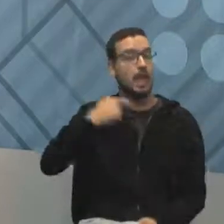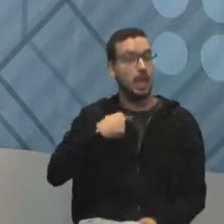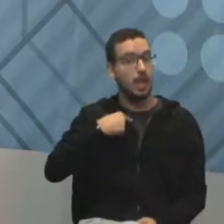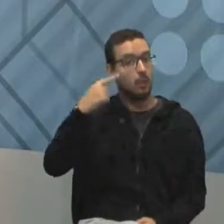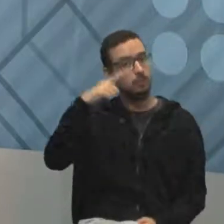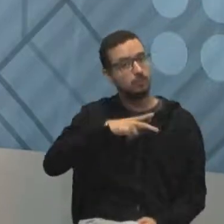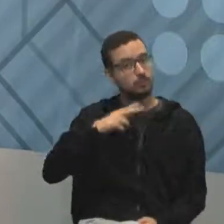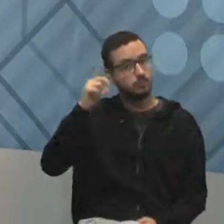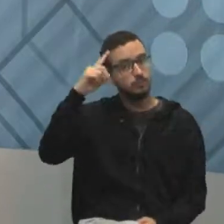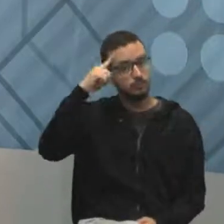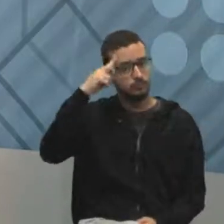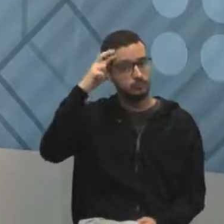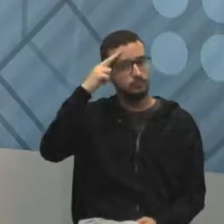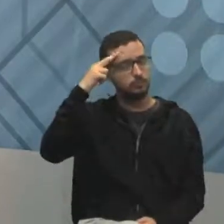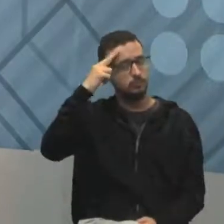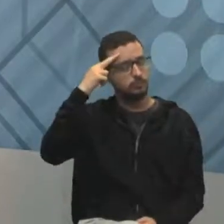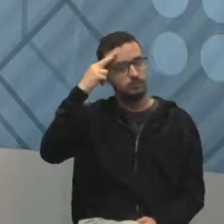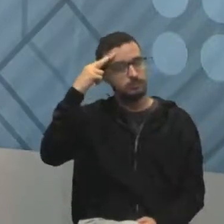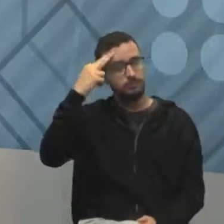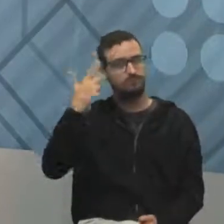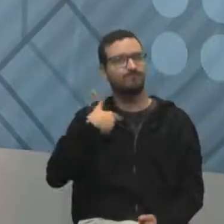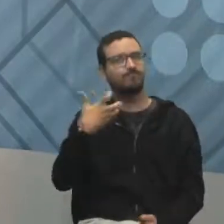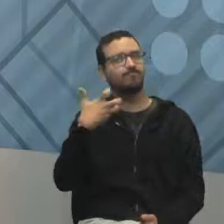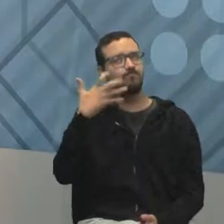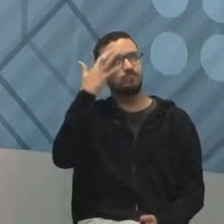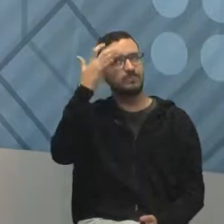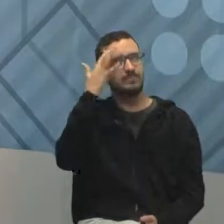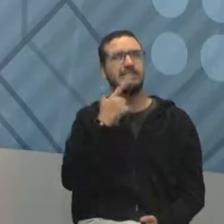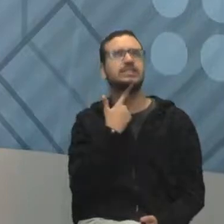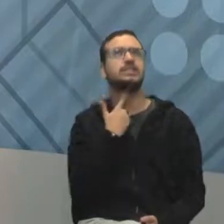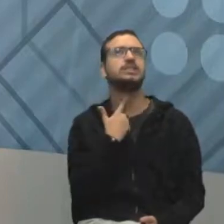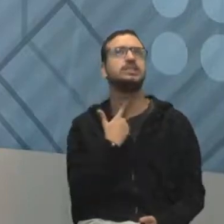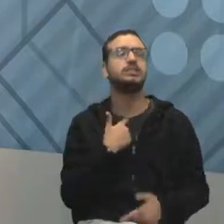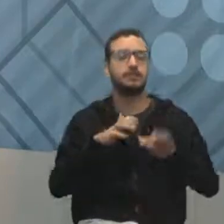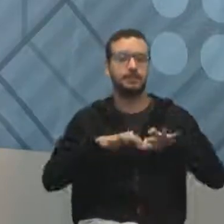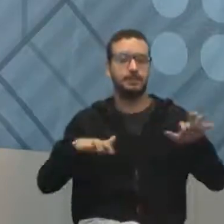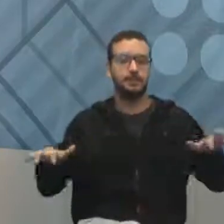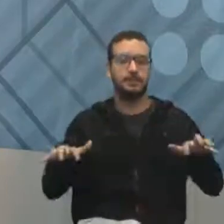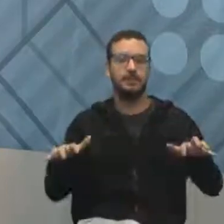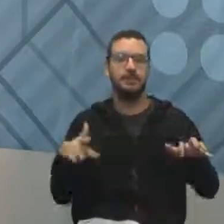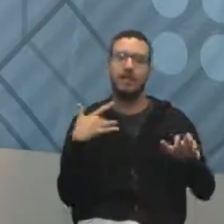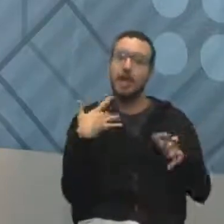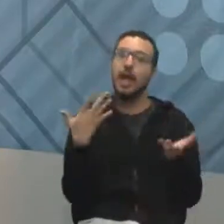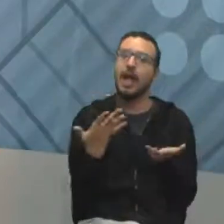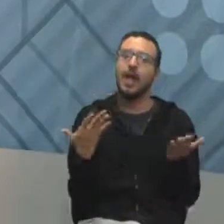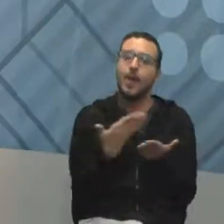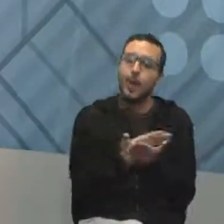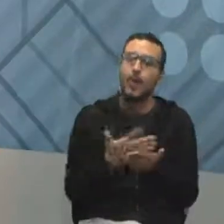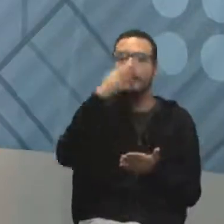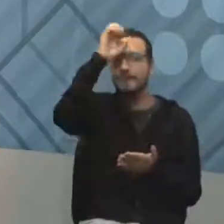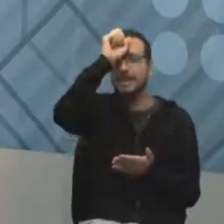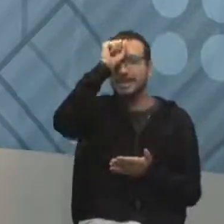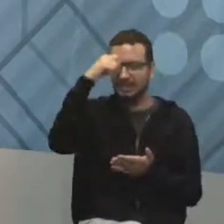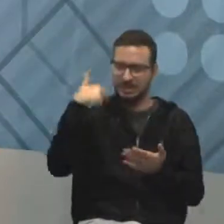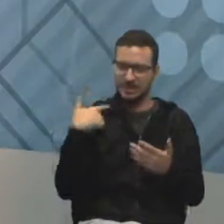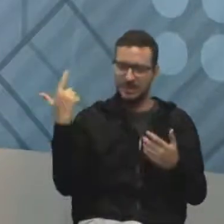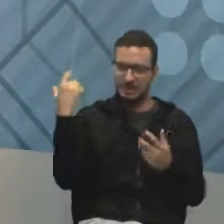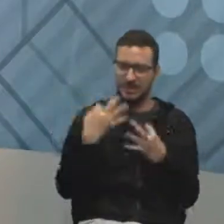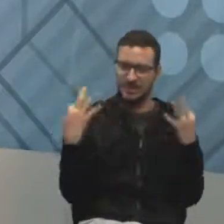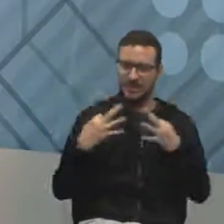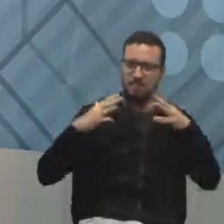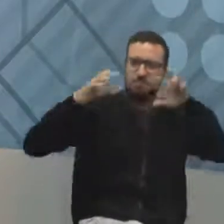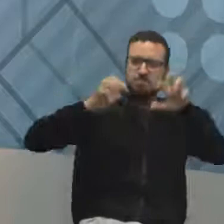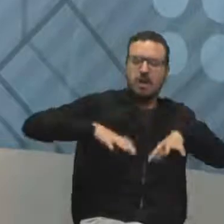e eu comecei a fazer. Encontrei alguém que assumiu esse desafio. Eu vou tocar maravilhosamente bem? Eu vou fazer concertos? As pessoas vão